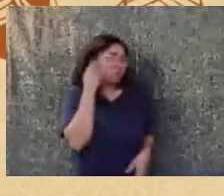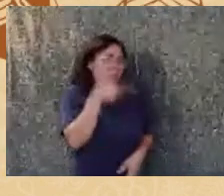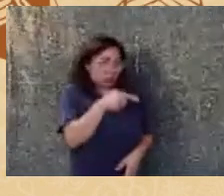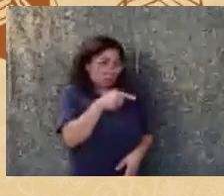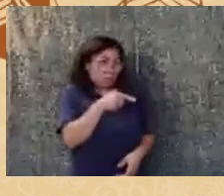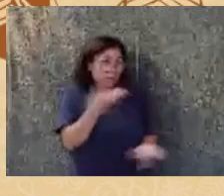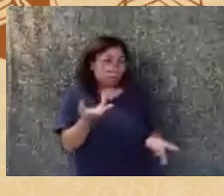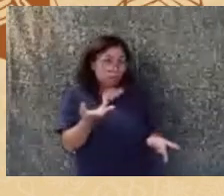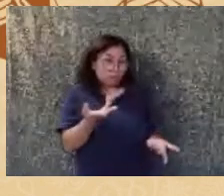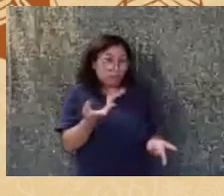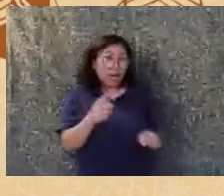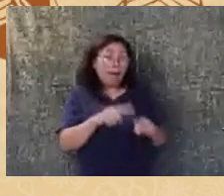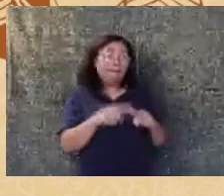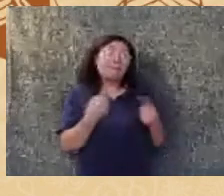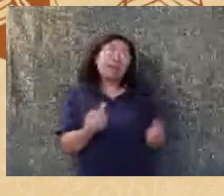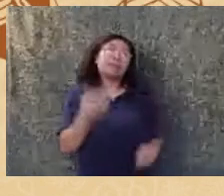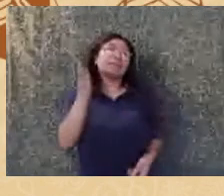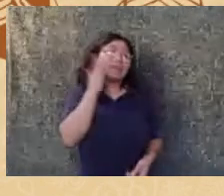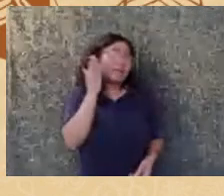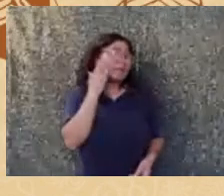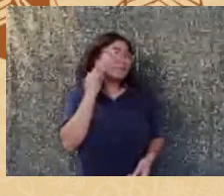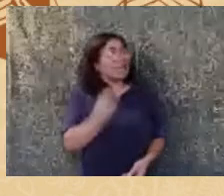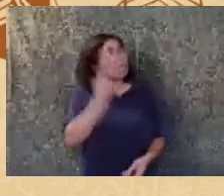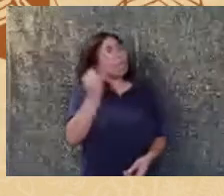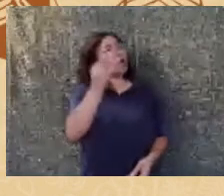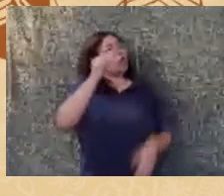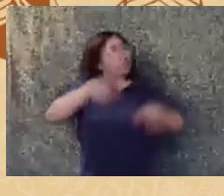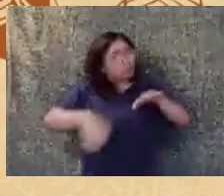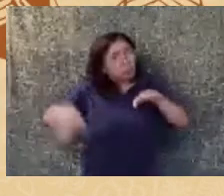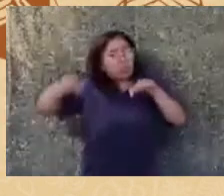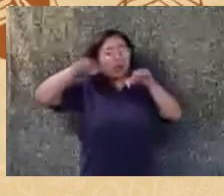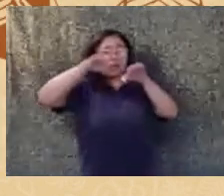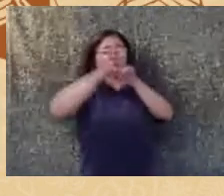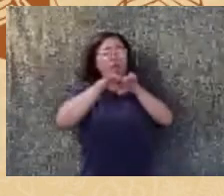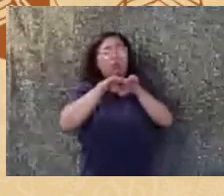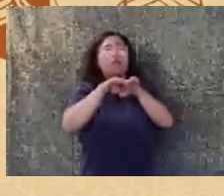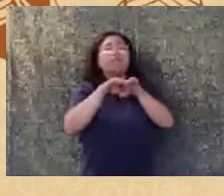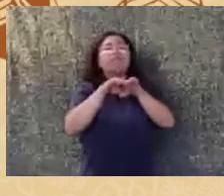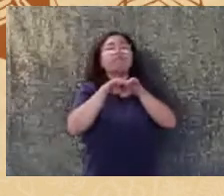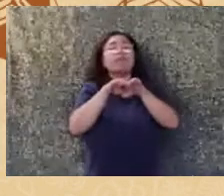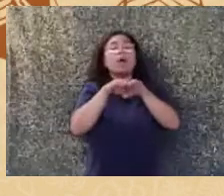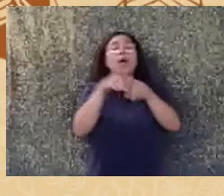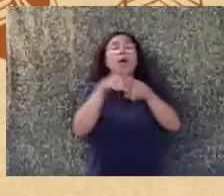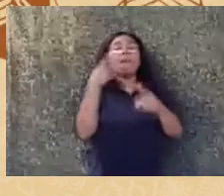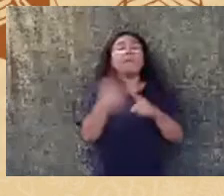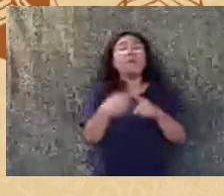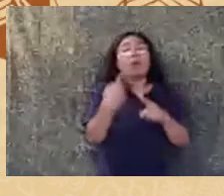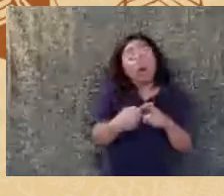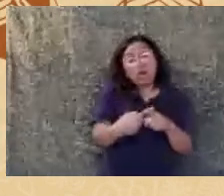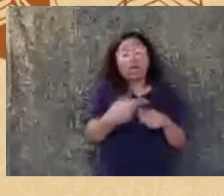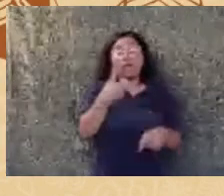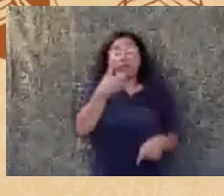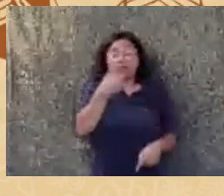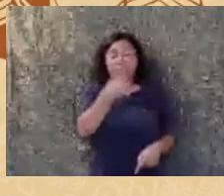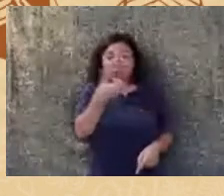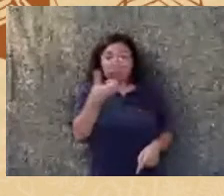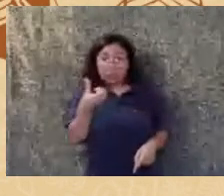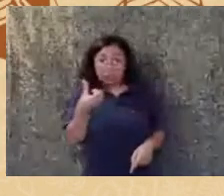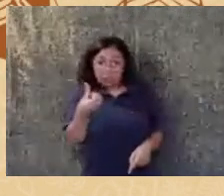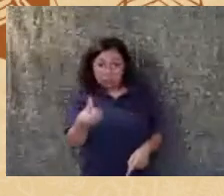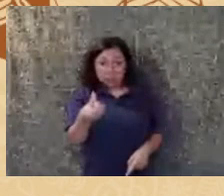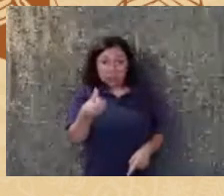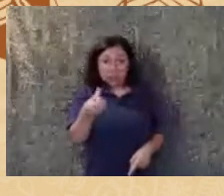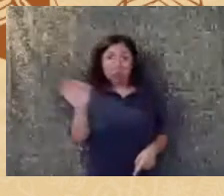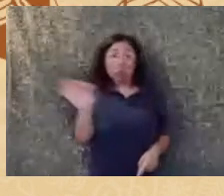tem uma importância para a igualdade e em que 16% das nossas espécies tem um QI abaixo de